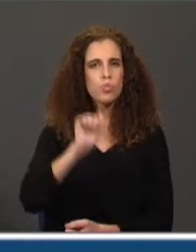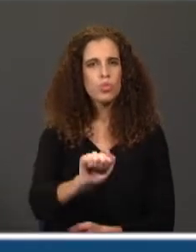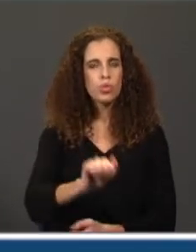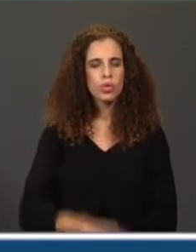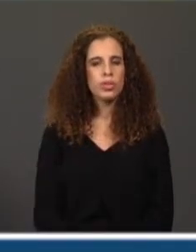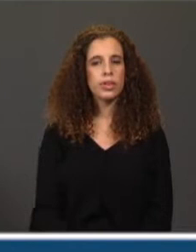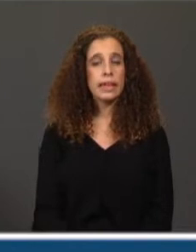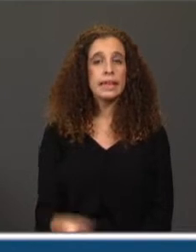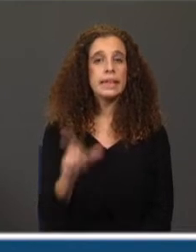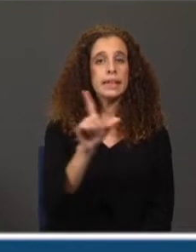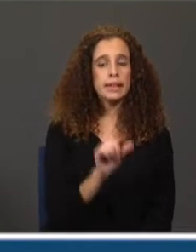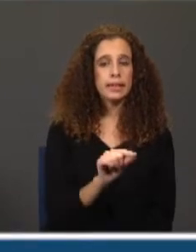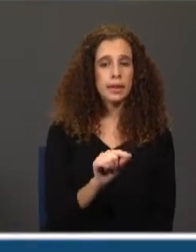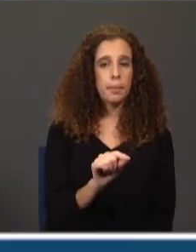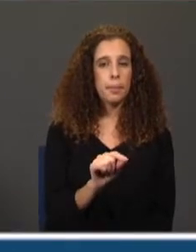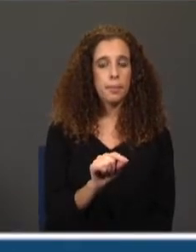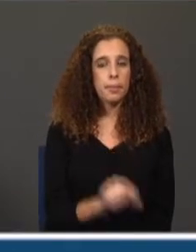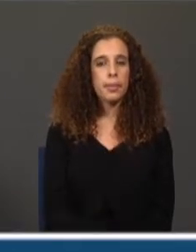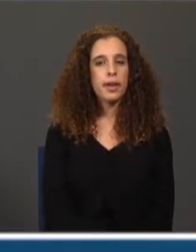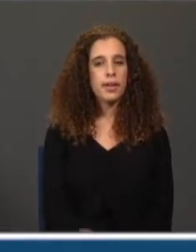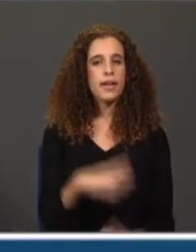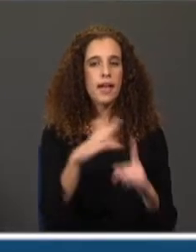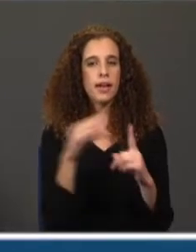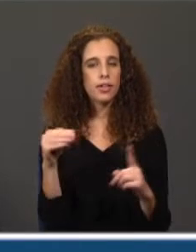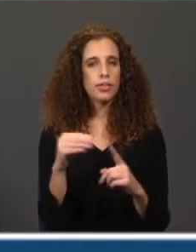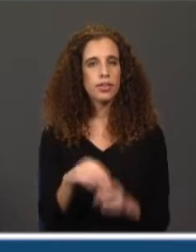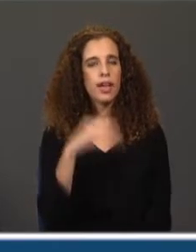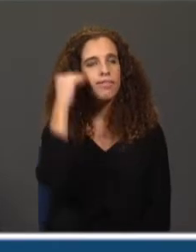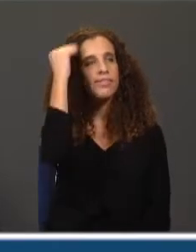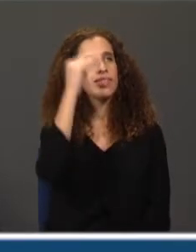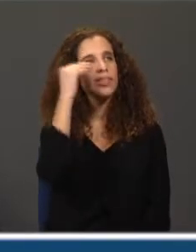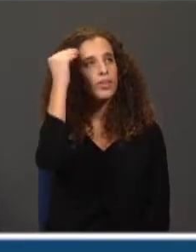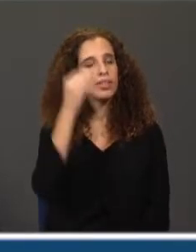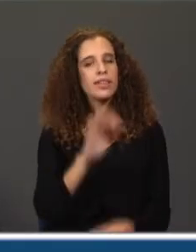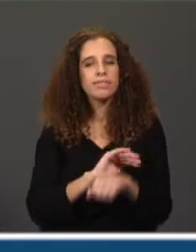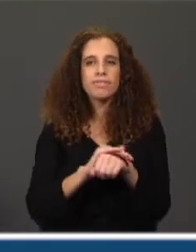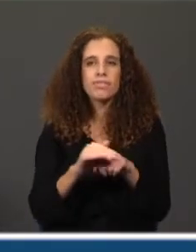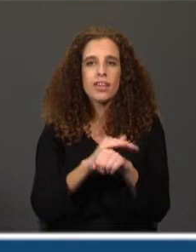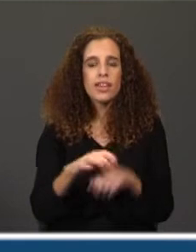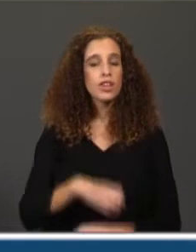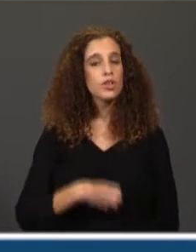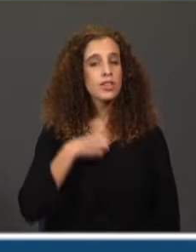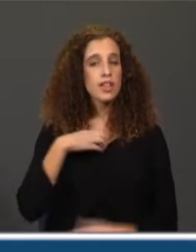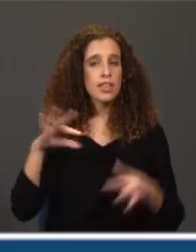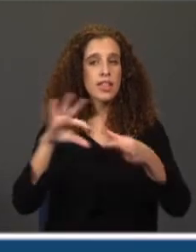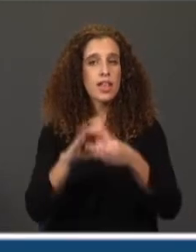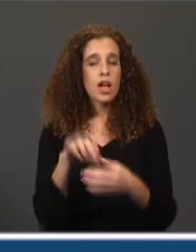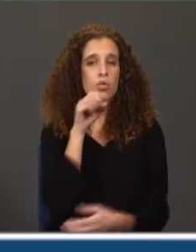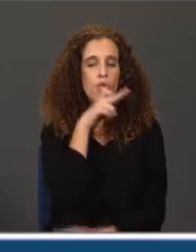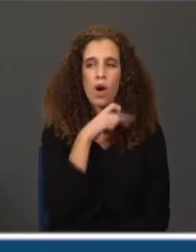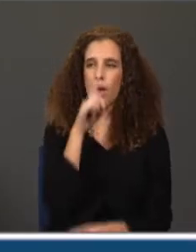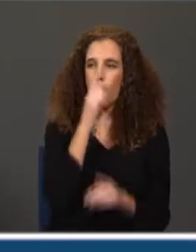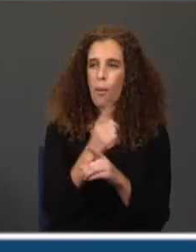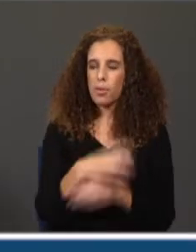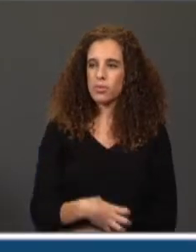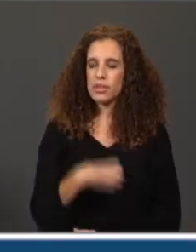e vai também haver a referência à enorme saudade e ternura que ele sente relativamente ao avô. Porque ele, é como se sentisse